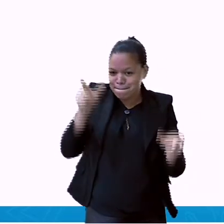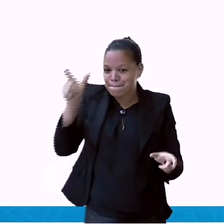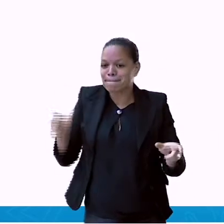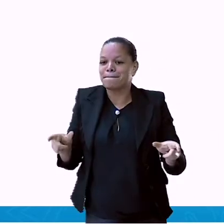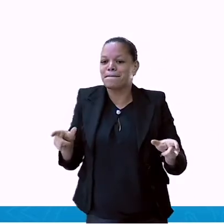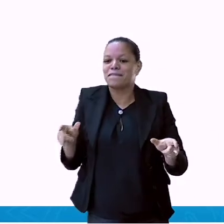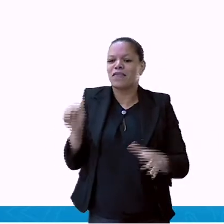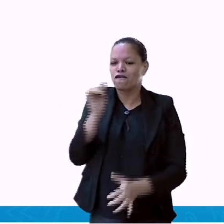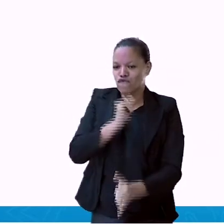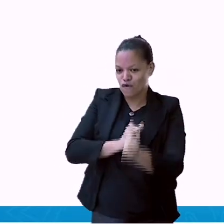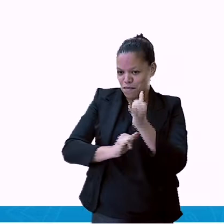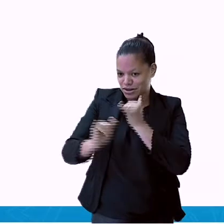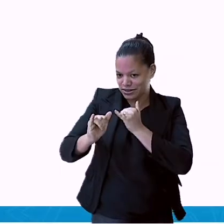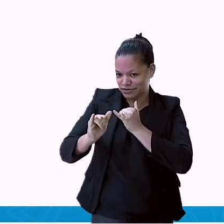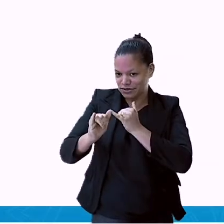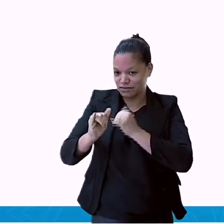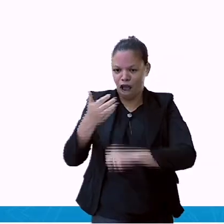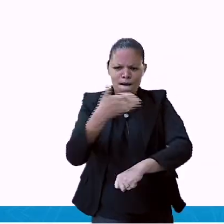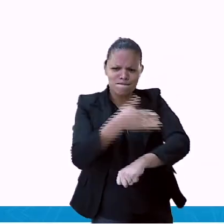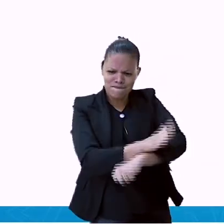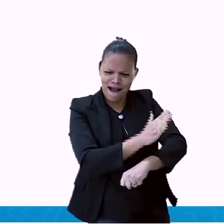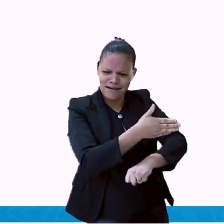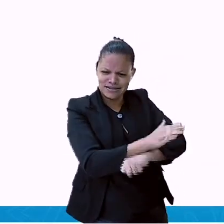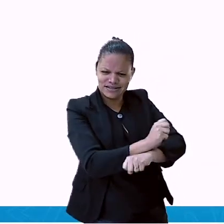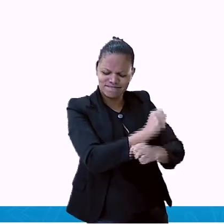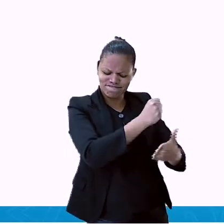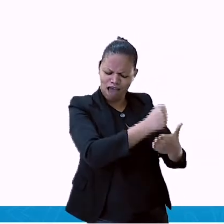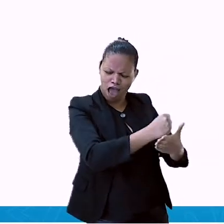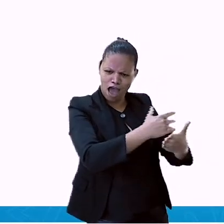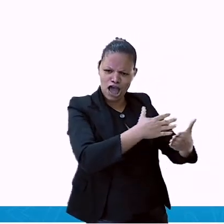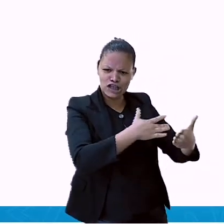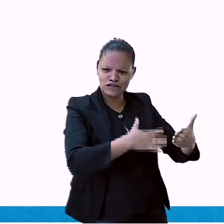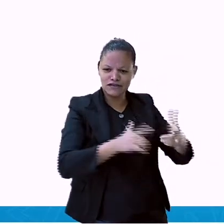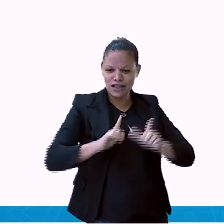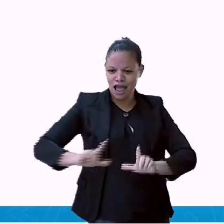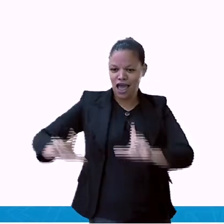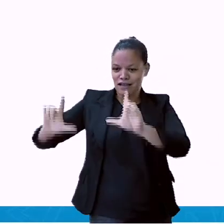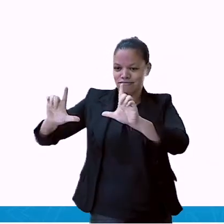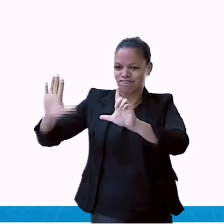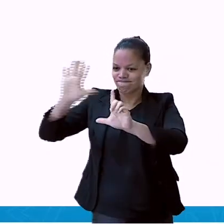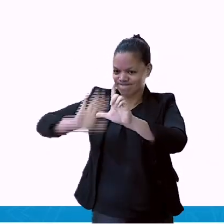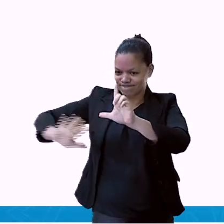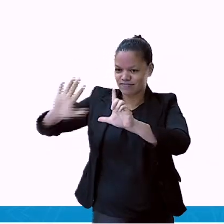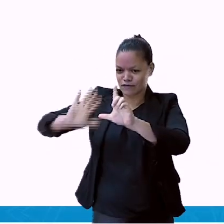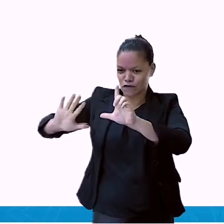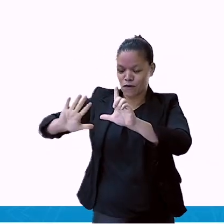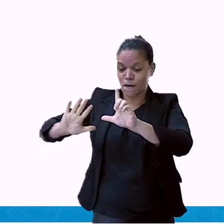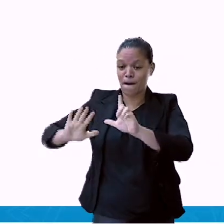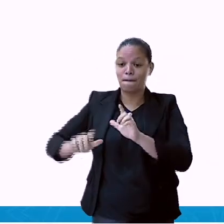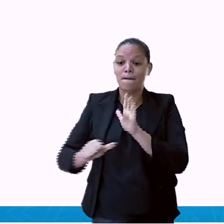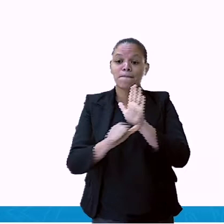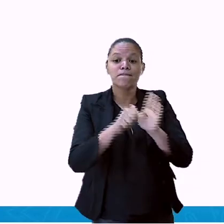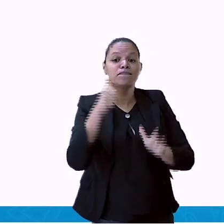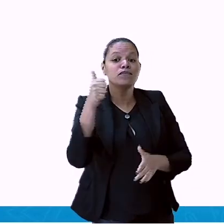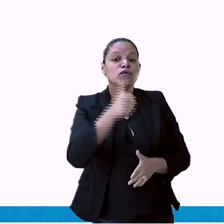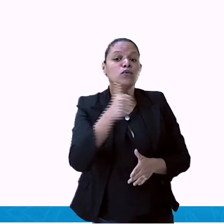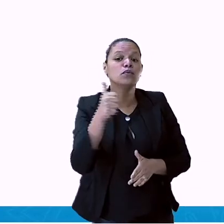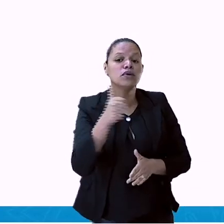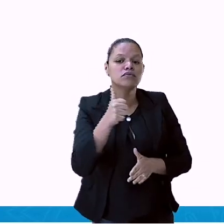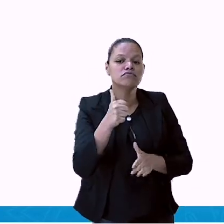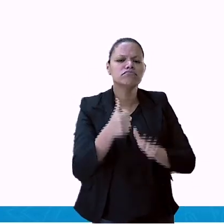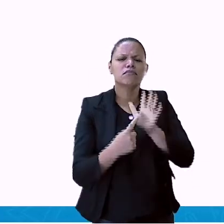então, praticar os exercícios que estão disponíveis para vocês na plataforma. A questão número um fala o seguinte.